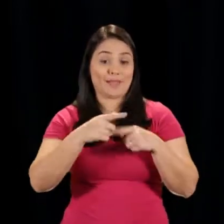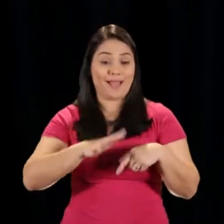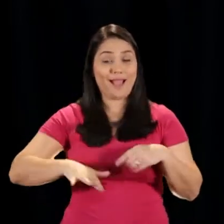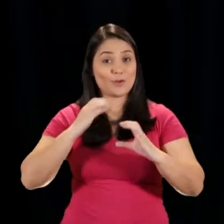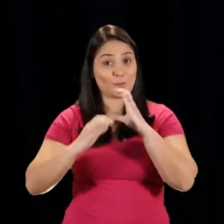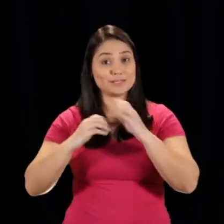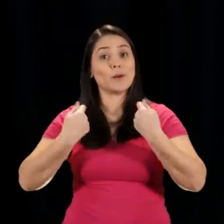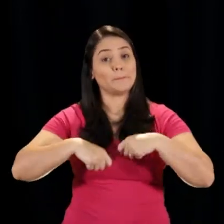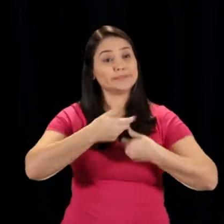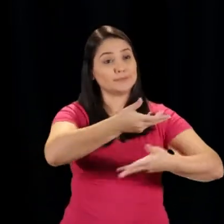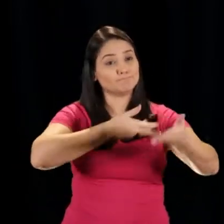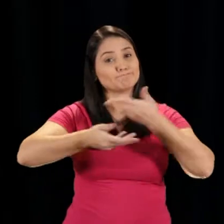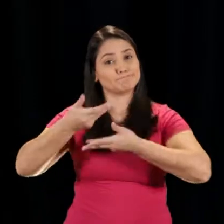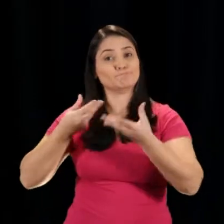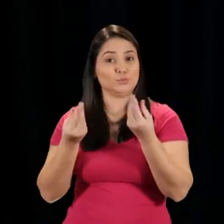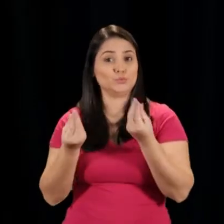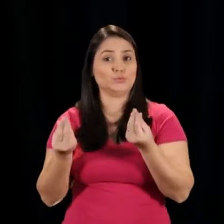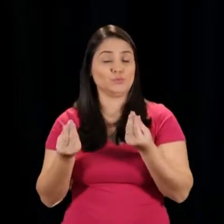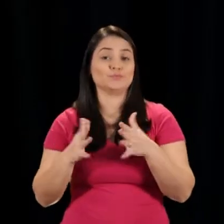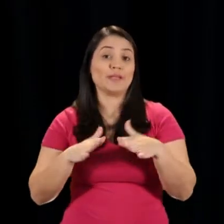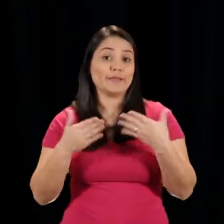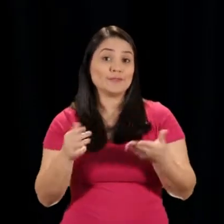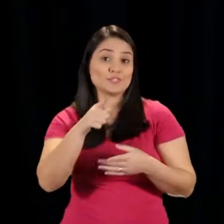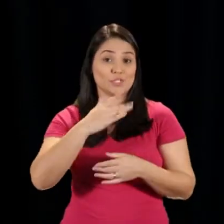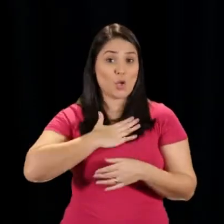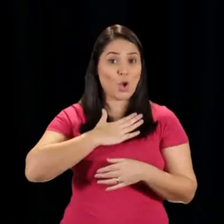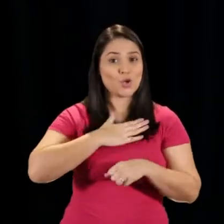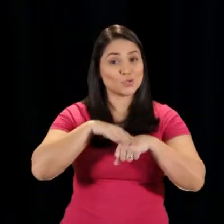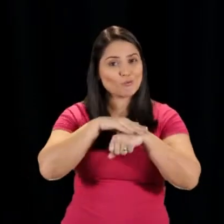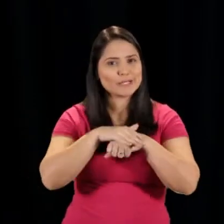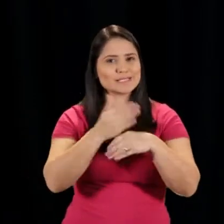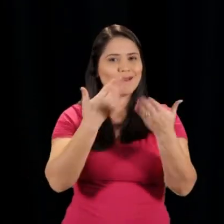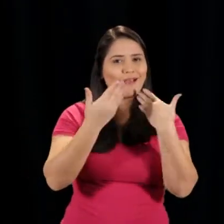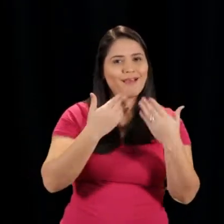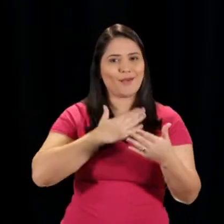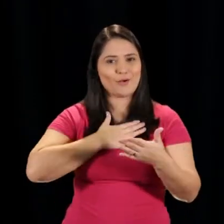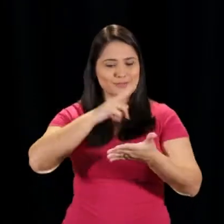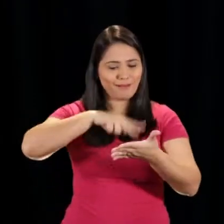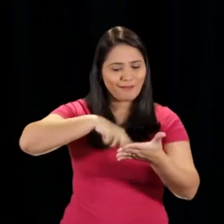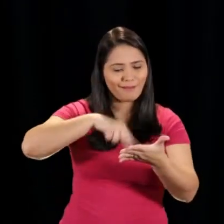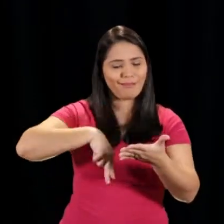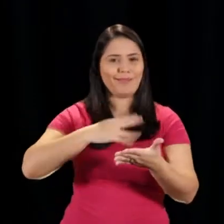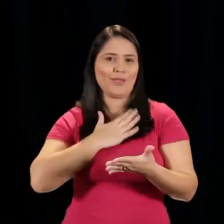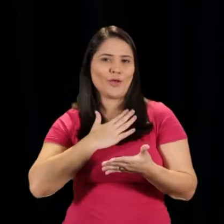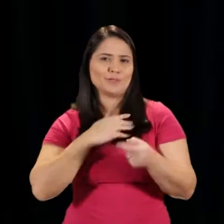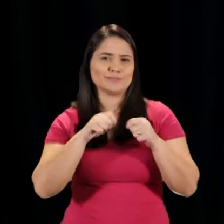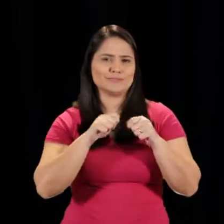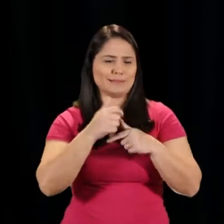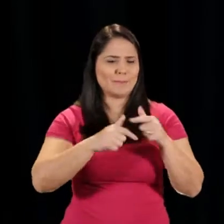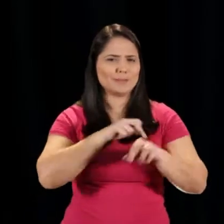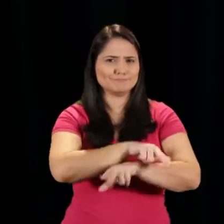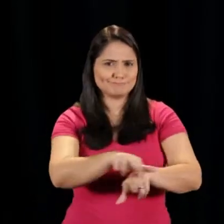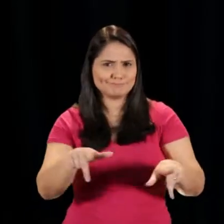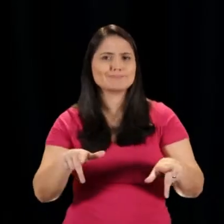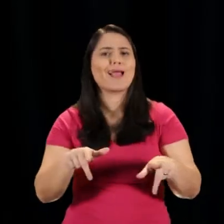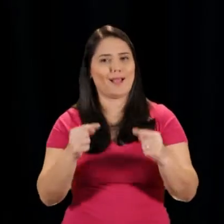importante dentro da área de comunicação você ter muitos contatos. Então, a partir do momento que você gosta de conversar, gosta de ler, gosta de fazer um pouco de tudo,